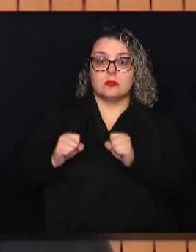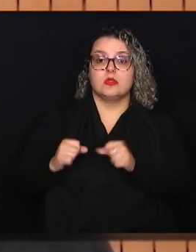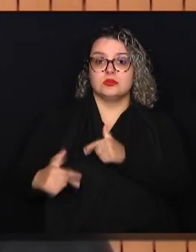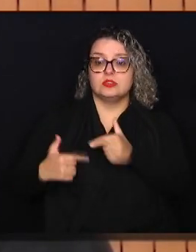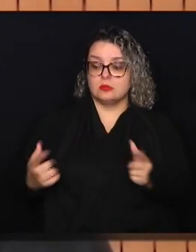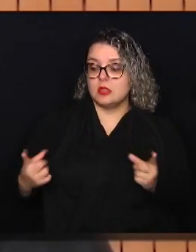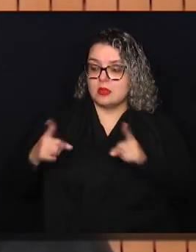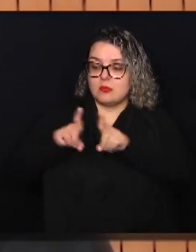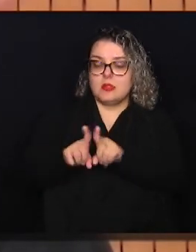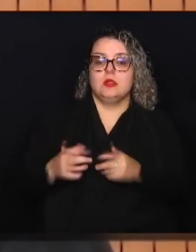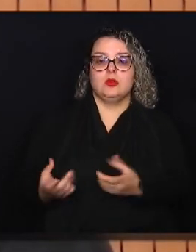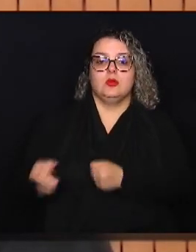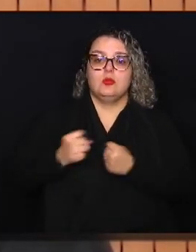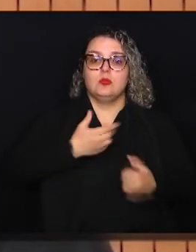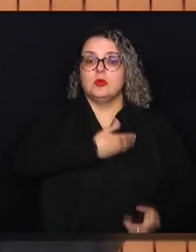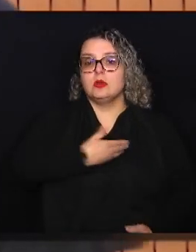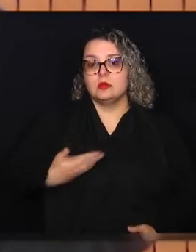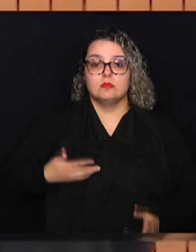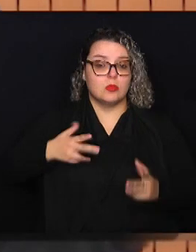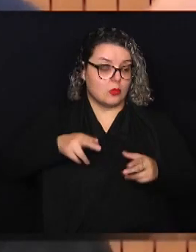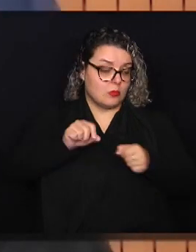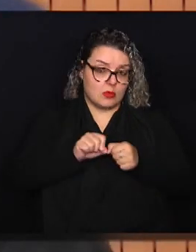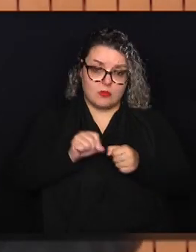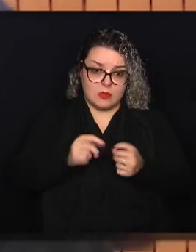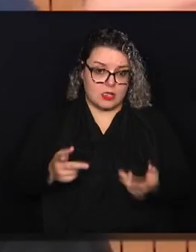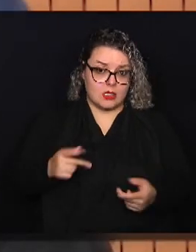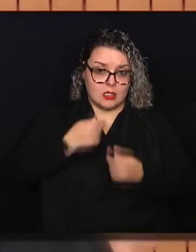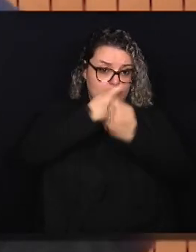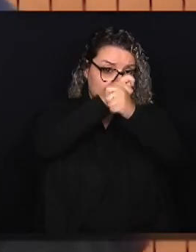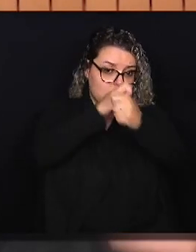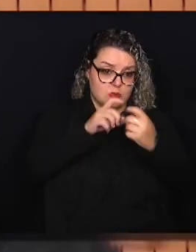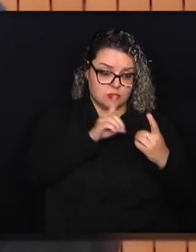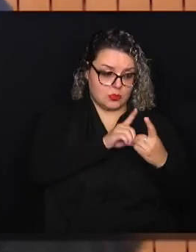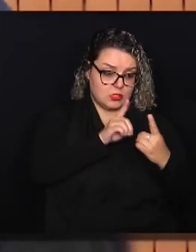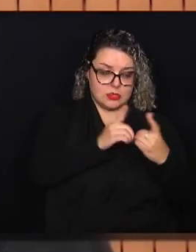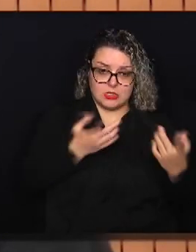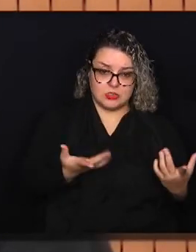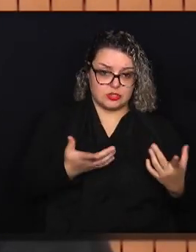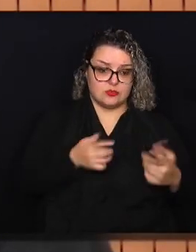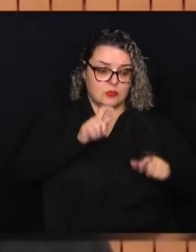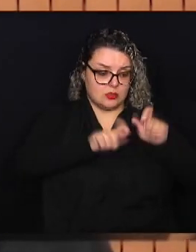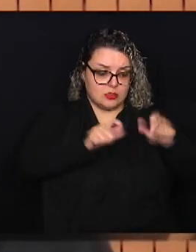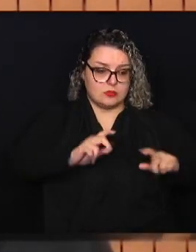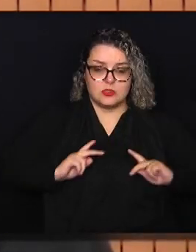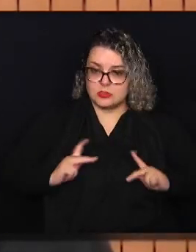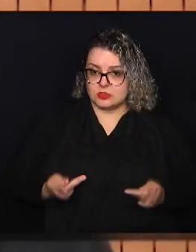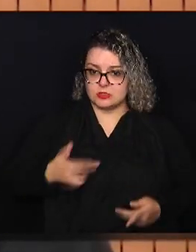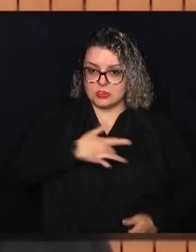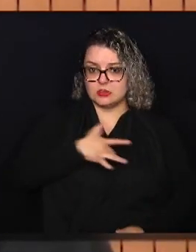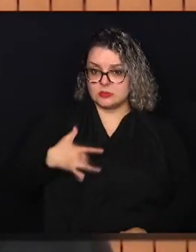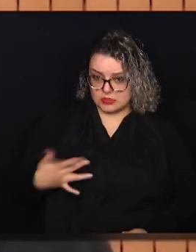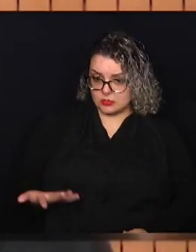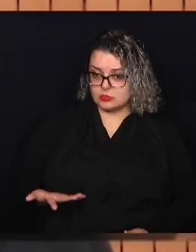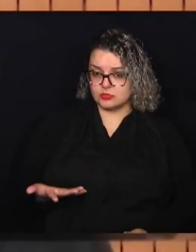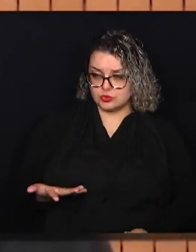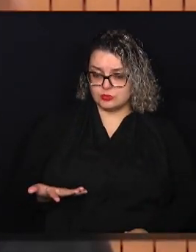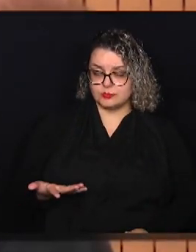parceria também com o Poder Público, assim como faz a PUC, no atendimento do Hospital da PUC, na saúde humana.